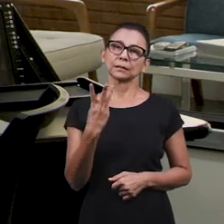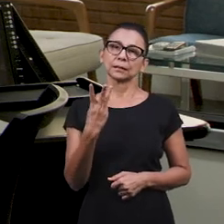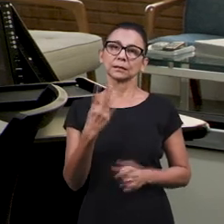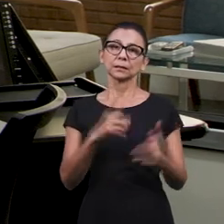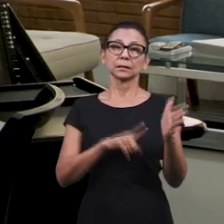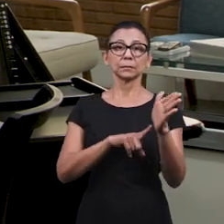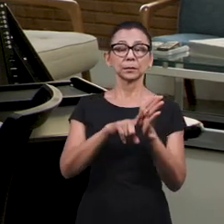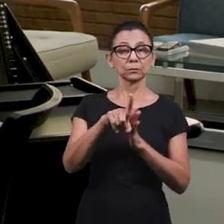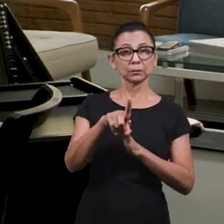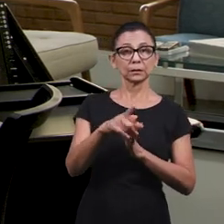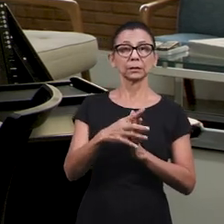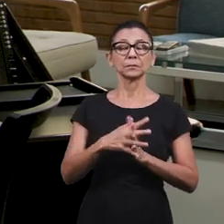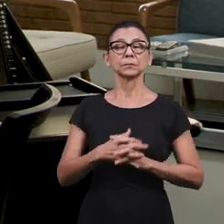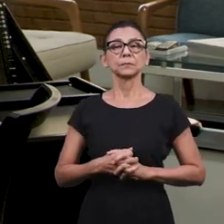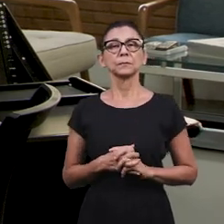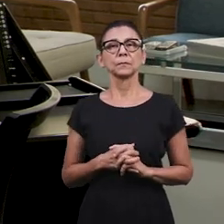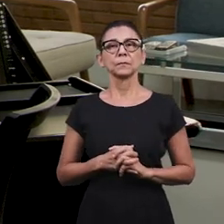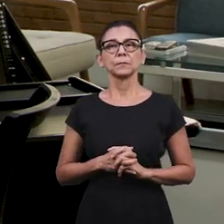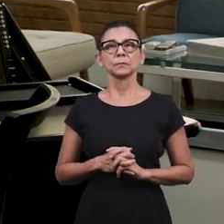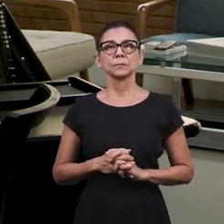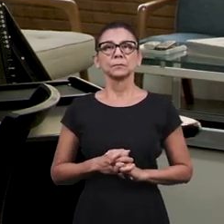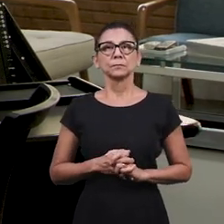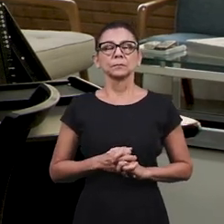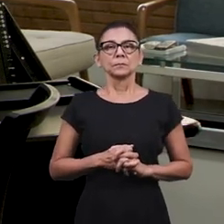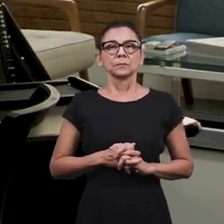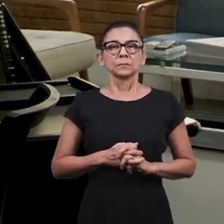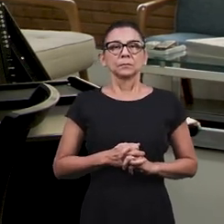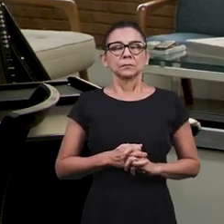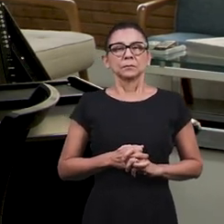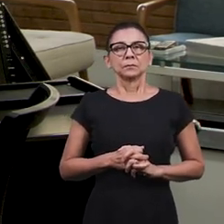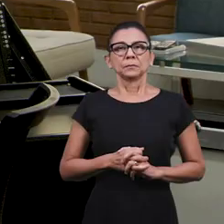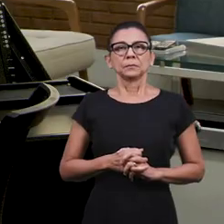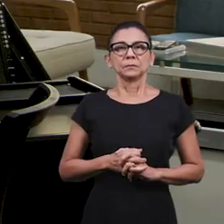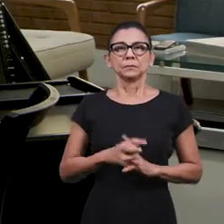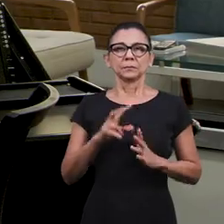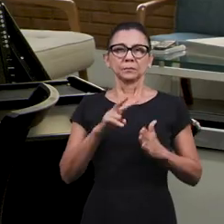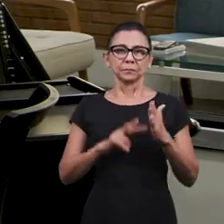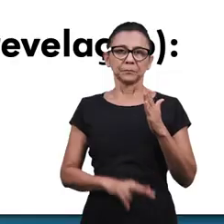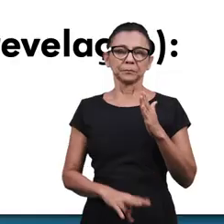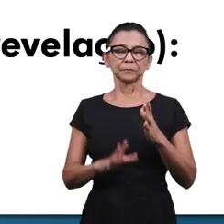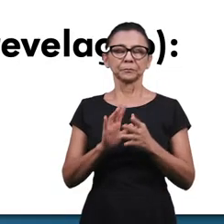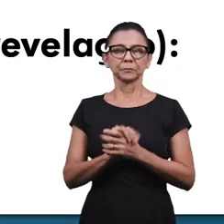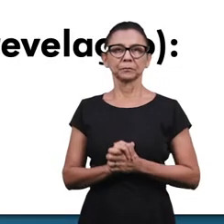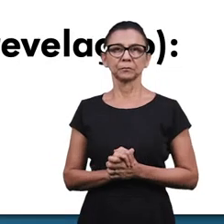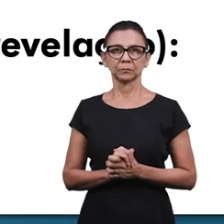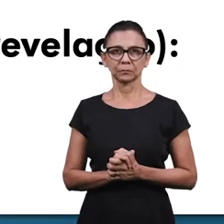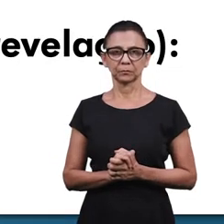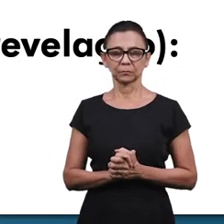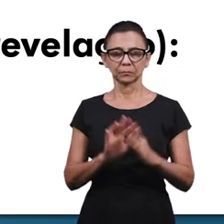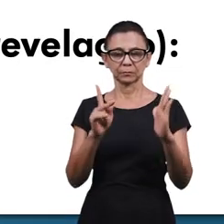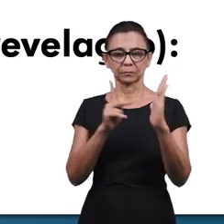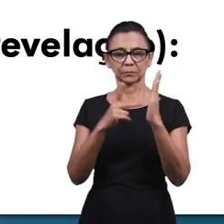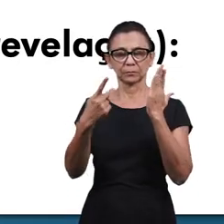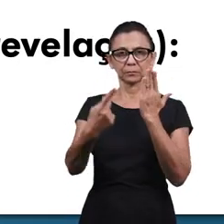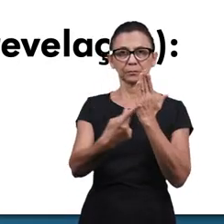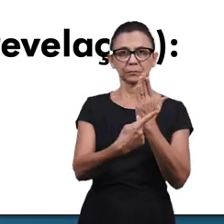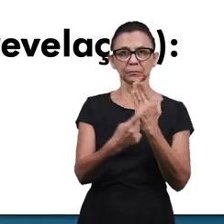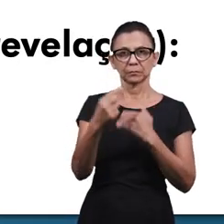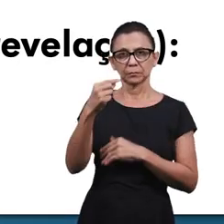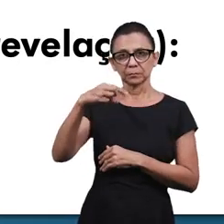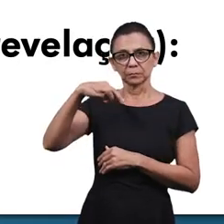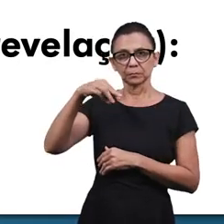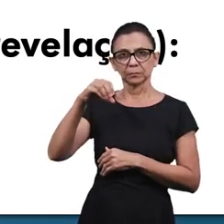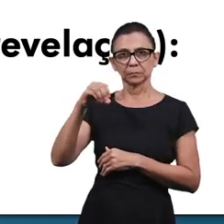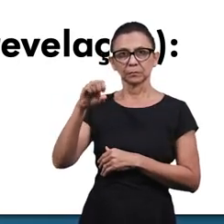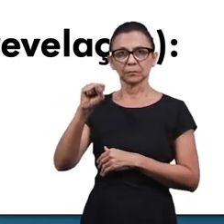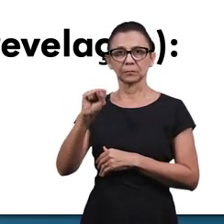a terceira pergunta. A nossa terceira pergunta nós vamos ler e ela diz assim. Identifique, na parábola do